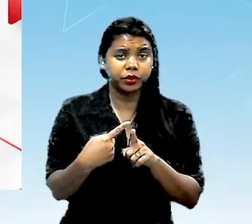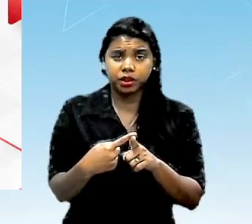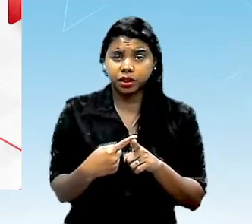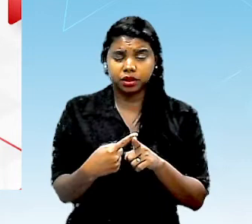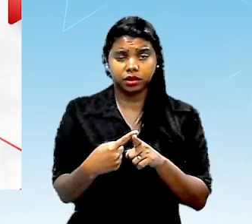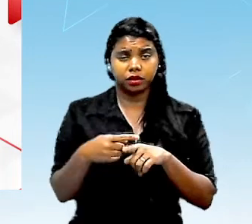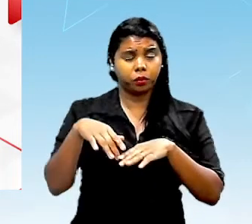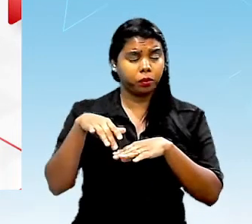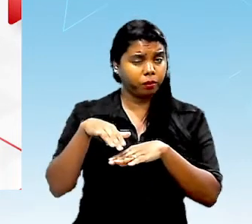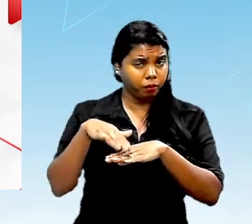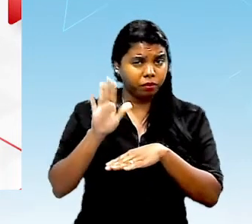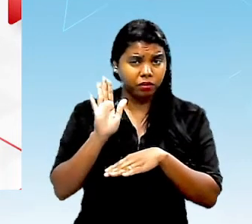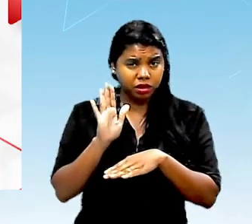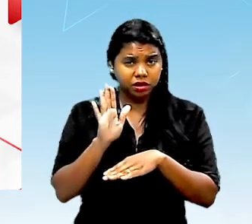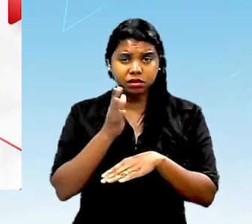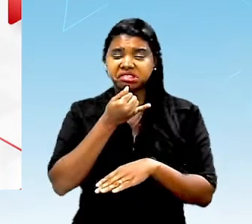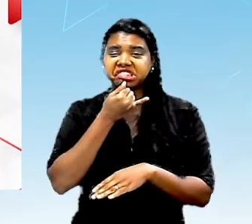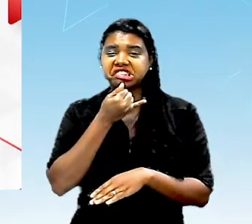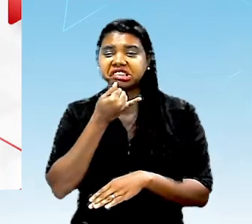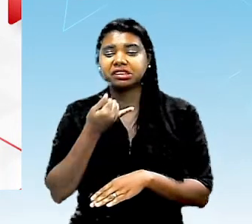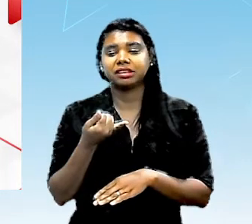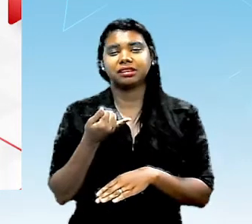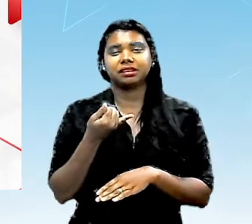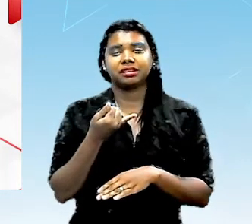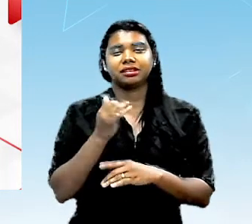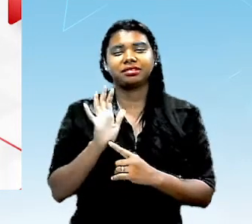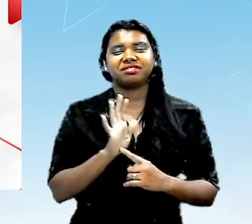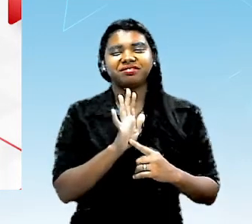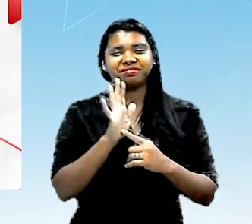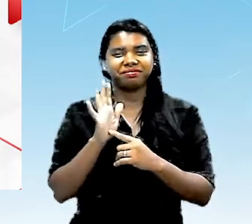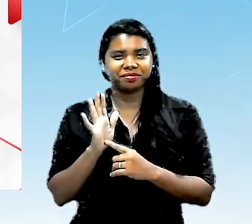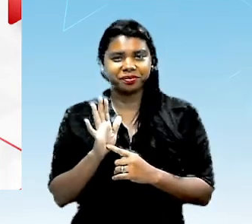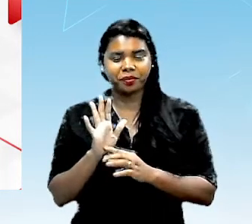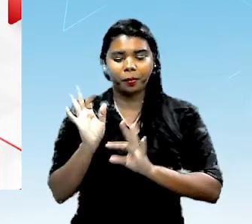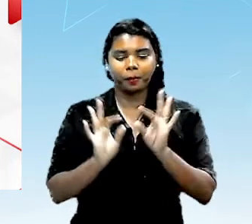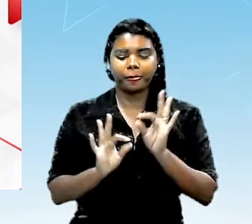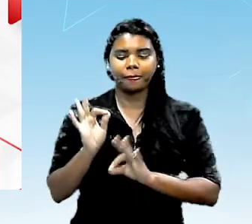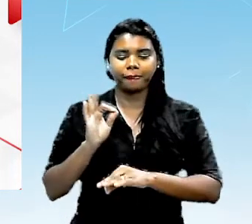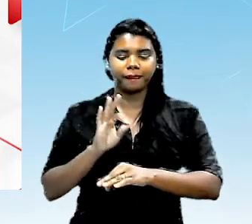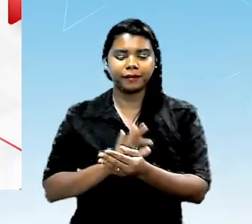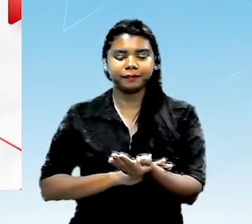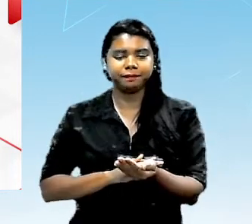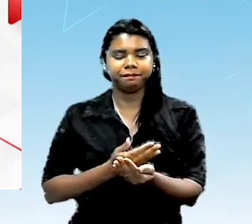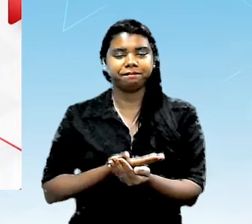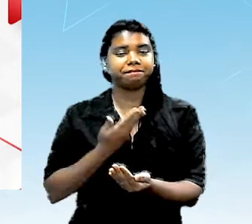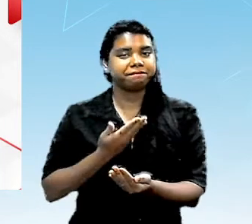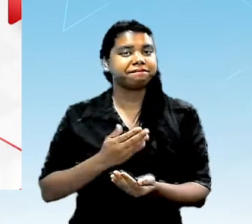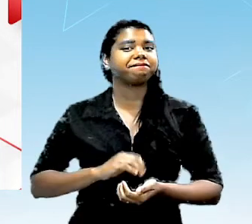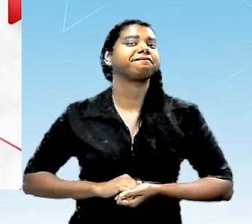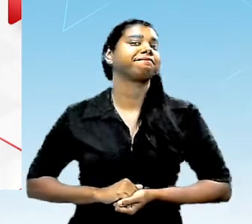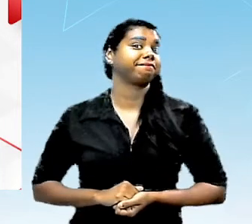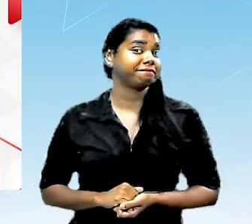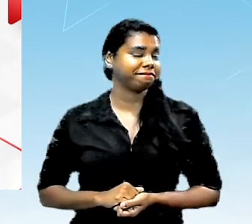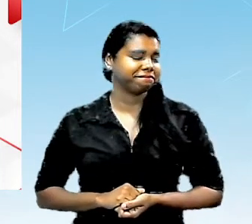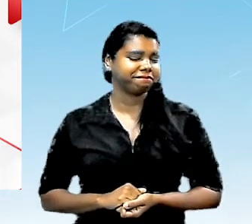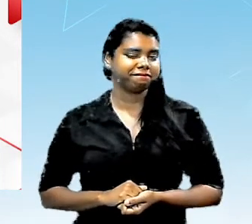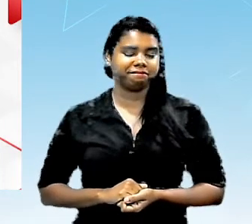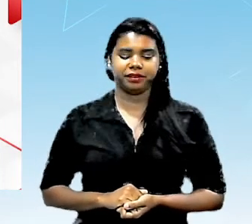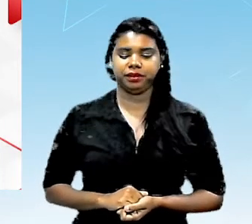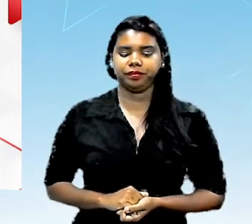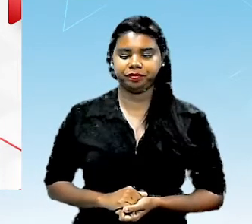mais importante é o mais relevante para o aumento da pressão arterial por isso que ele acaba recebendo destaque